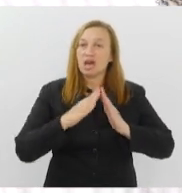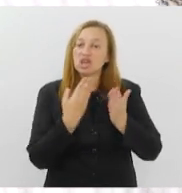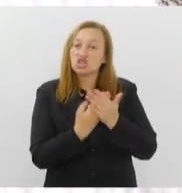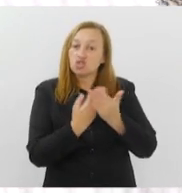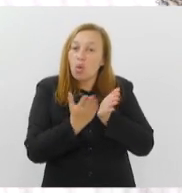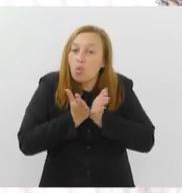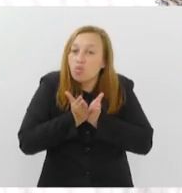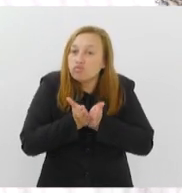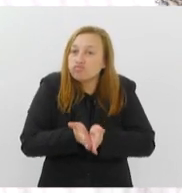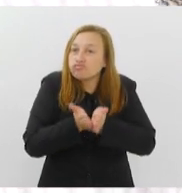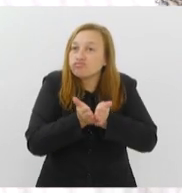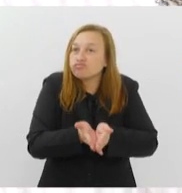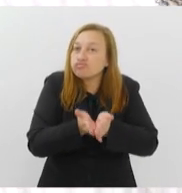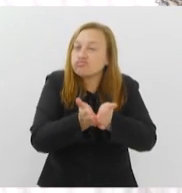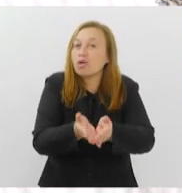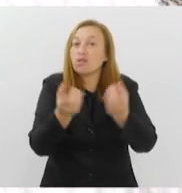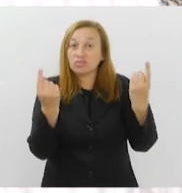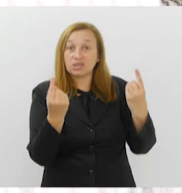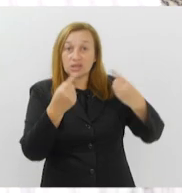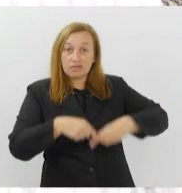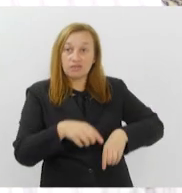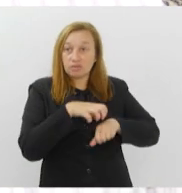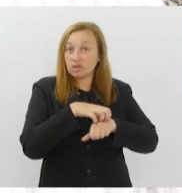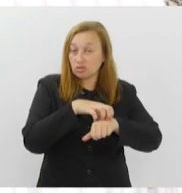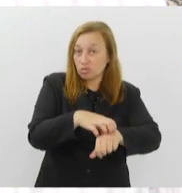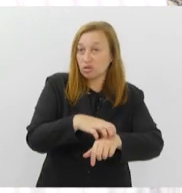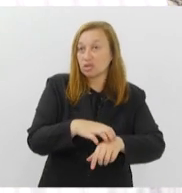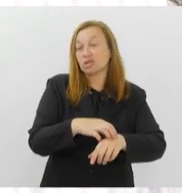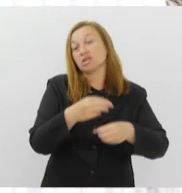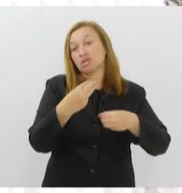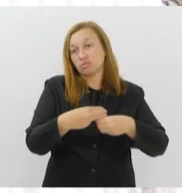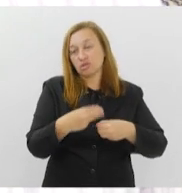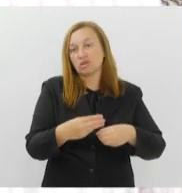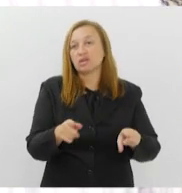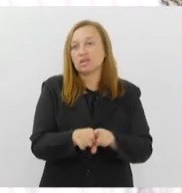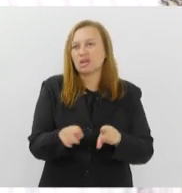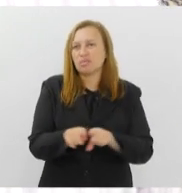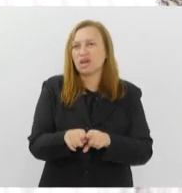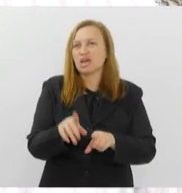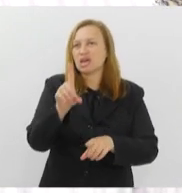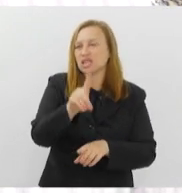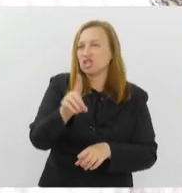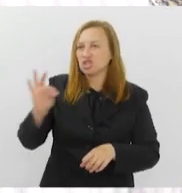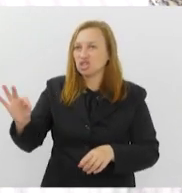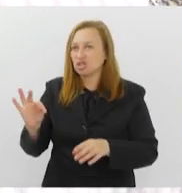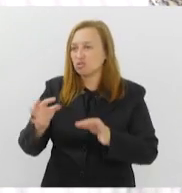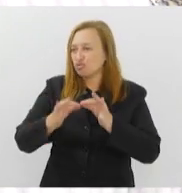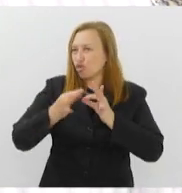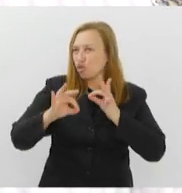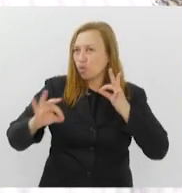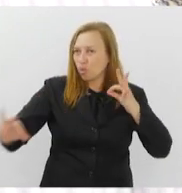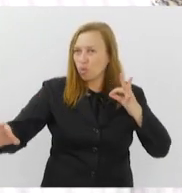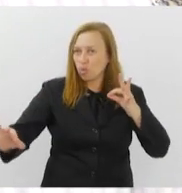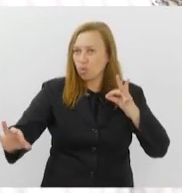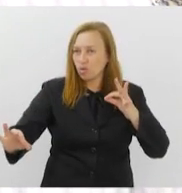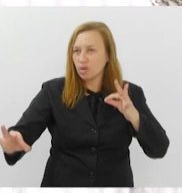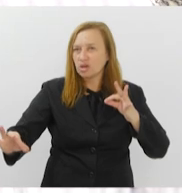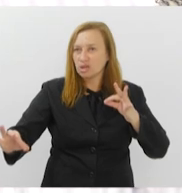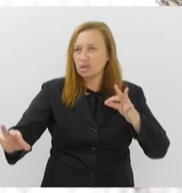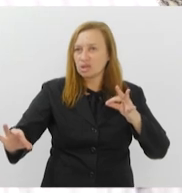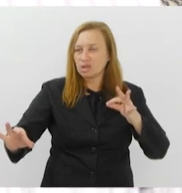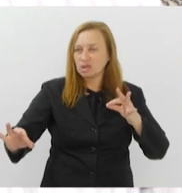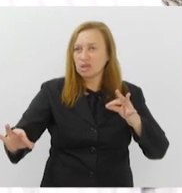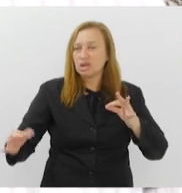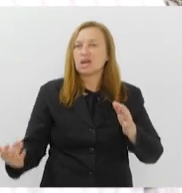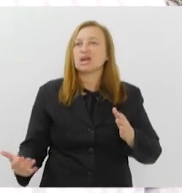transporte é um desafio nesse município, e também de distritos mais afastados. O deslocamento da criança e do adolescente até a